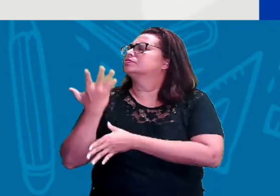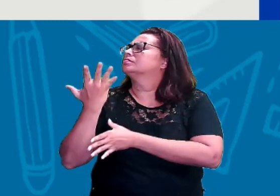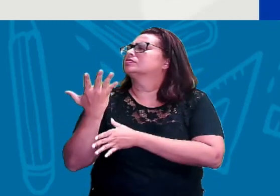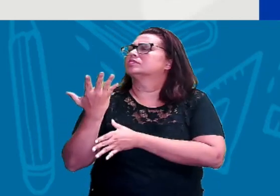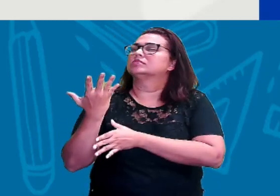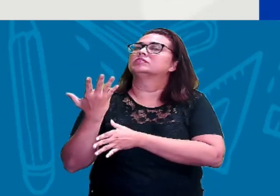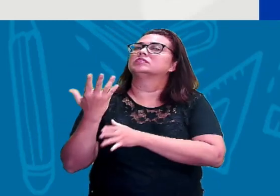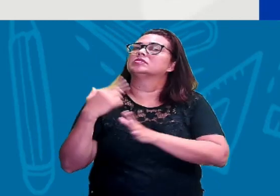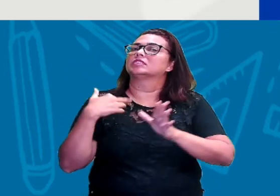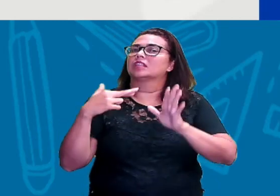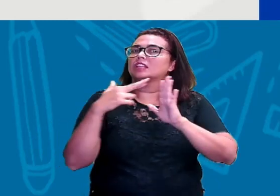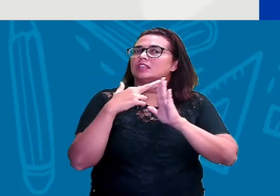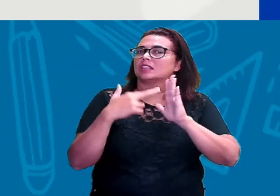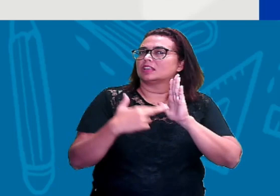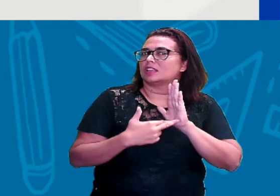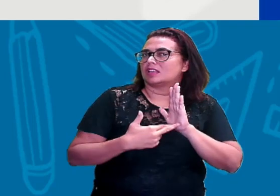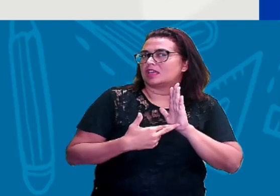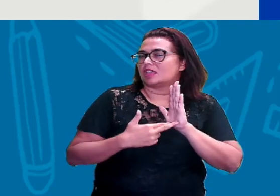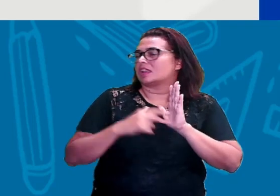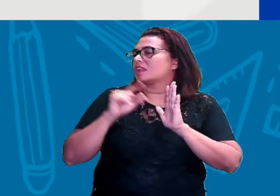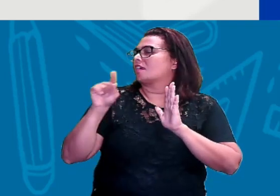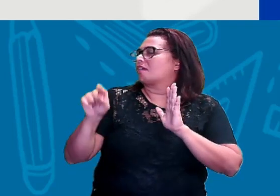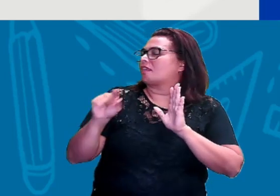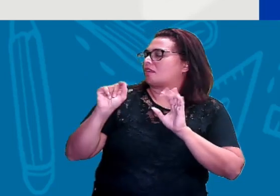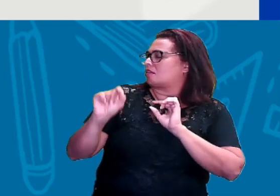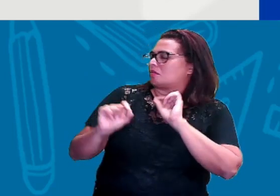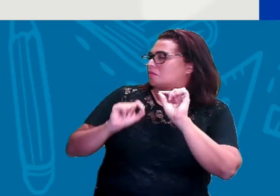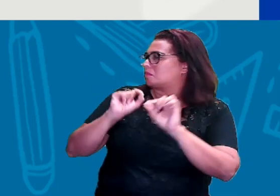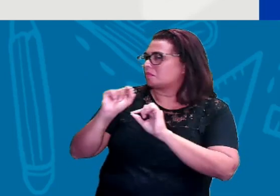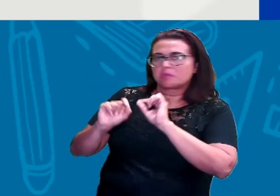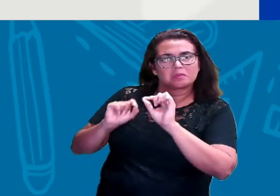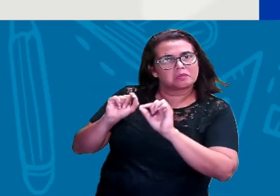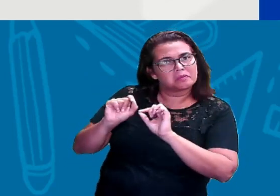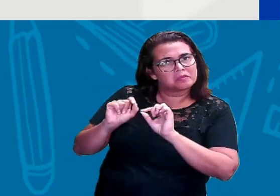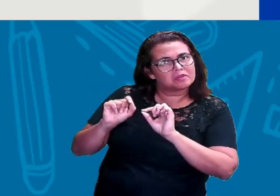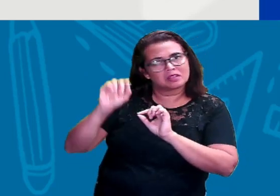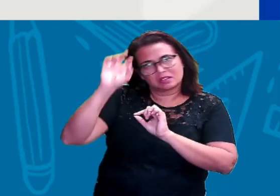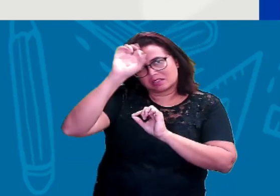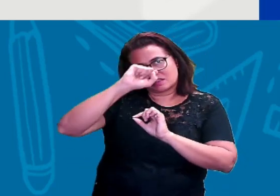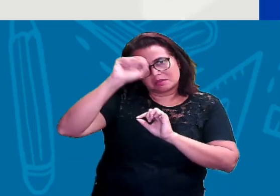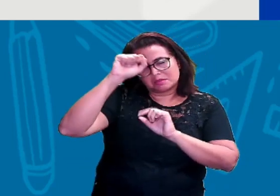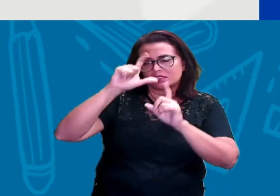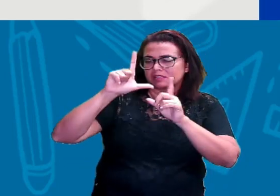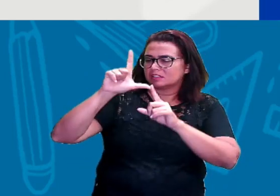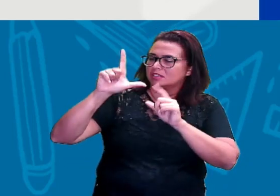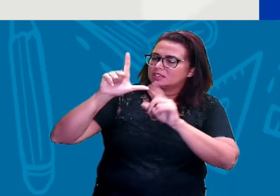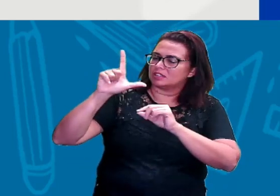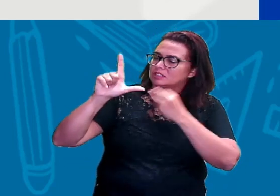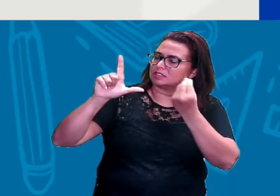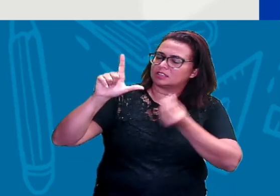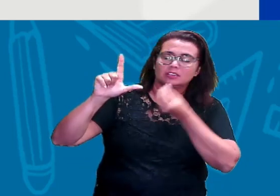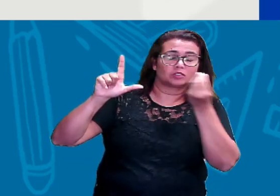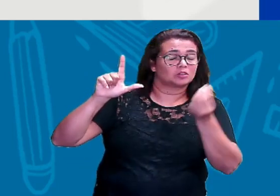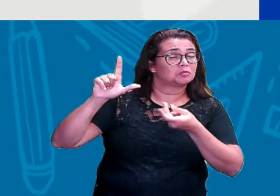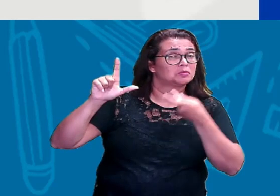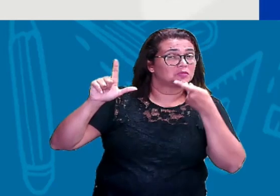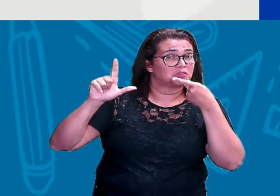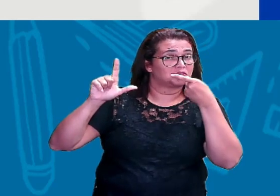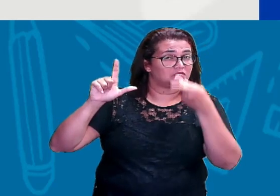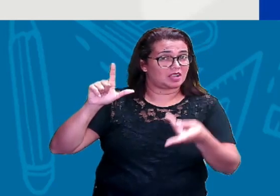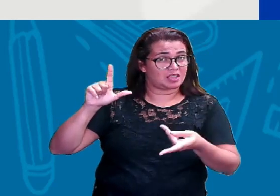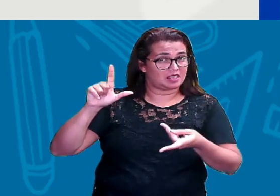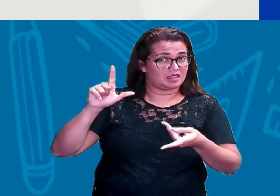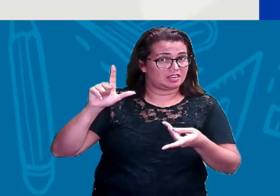regrado, ou sempre tem aquela particularidade para a gente saber sobre determinada letra, certo? Ou também sobre a